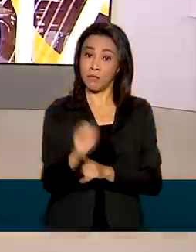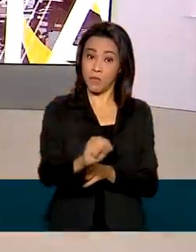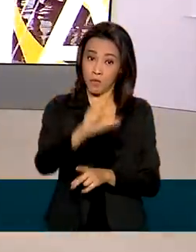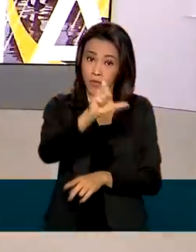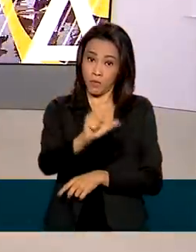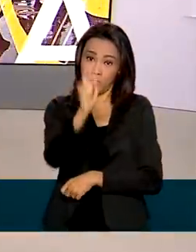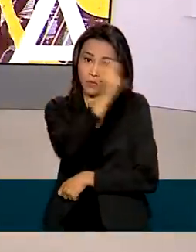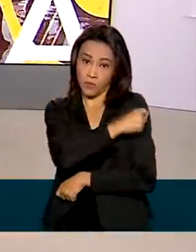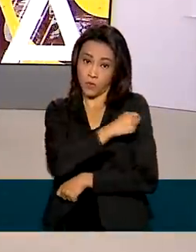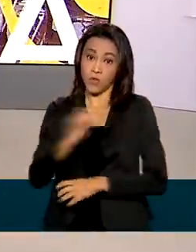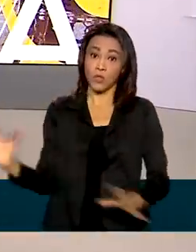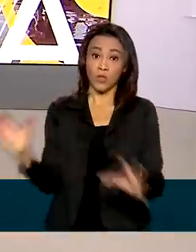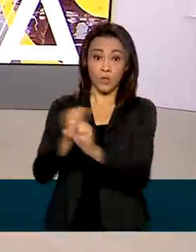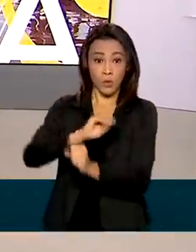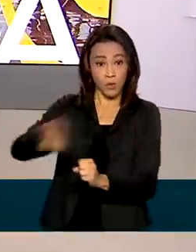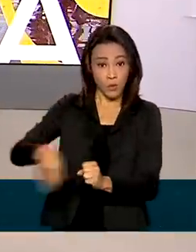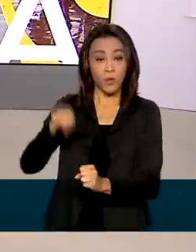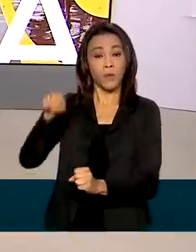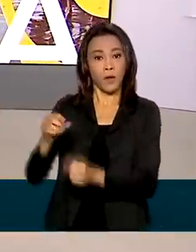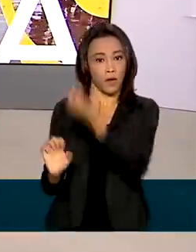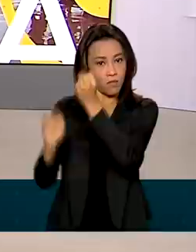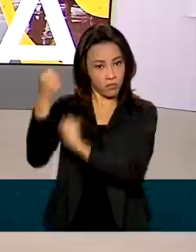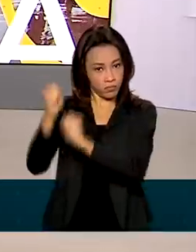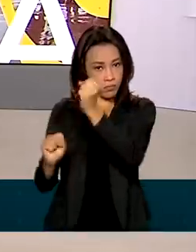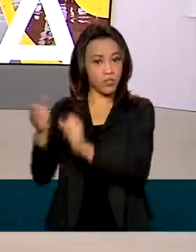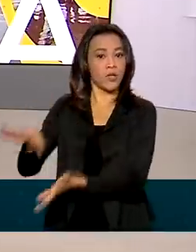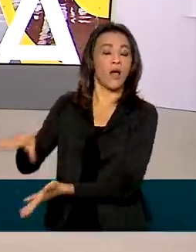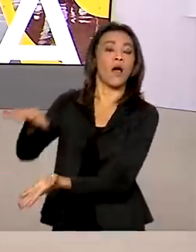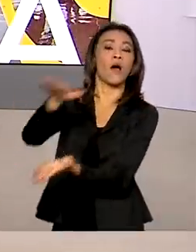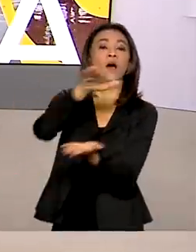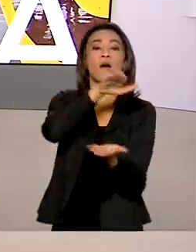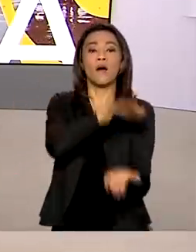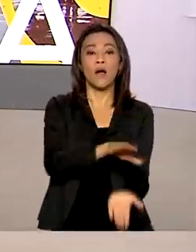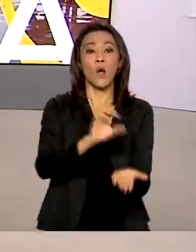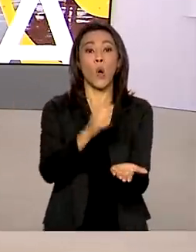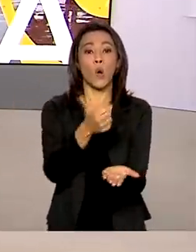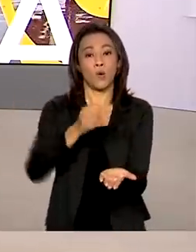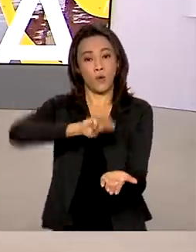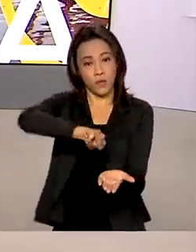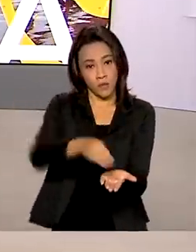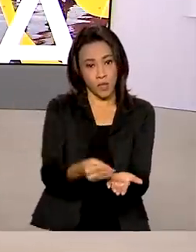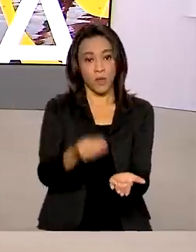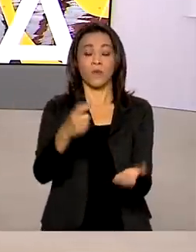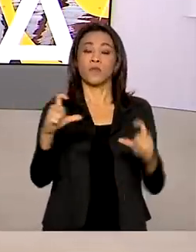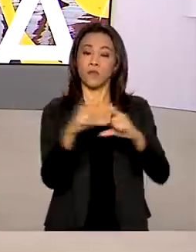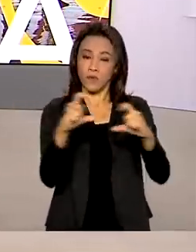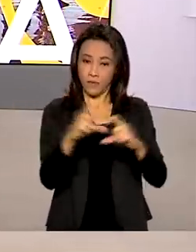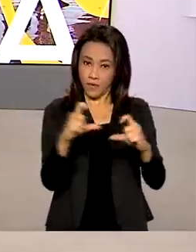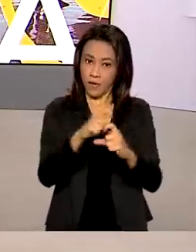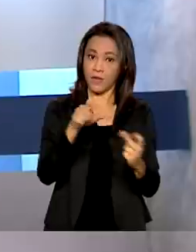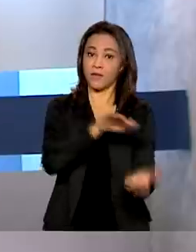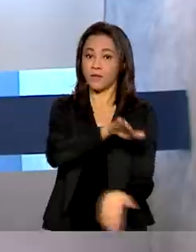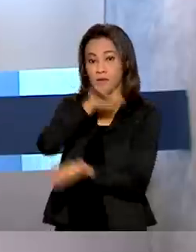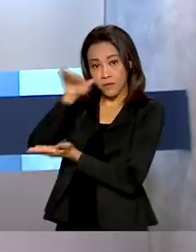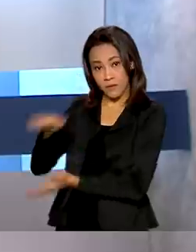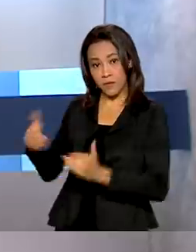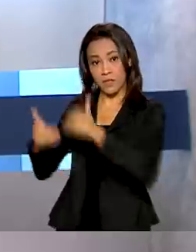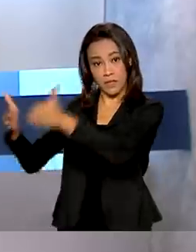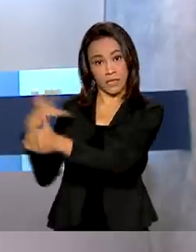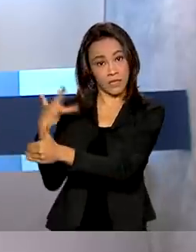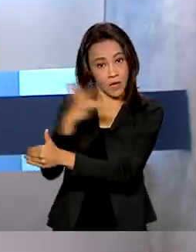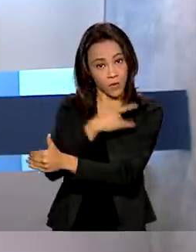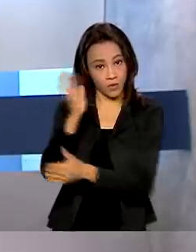No total, a farmacêutica já disponibilizou quase 11 milhões de doses da Pfizer para o Ministério da Saúde. E a